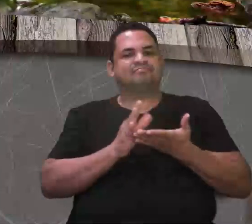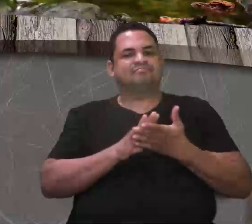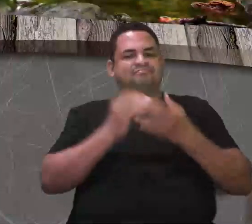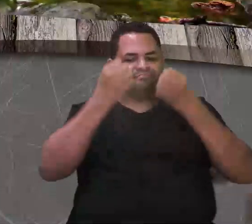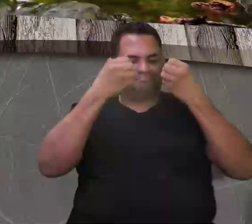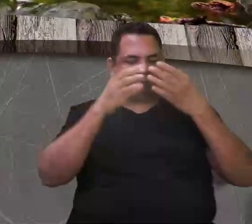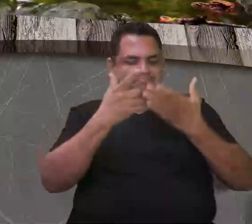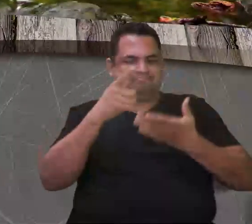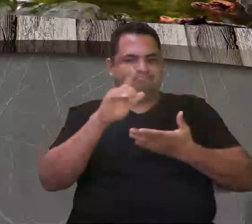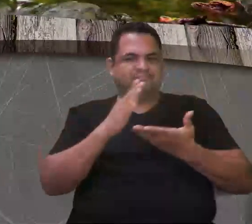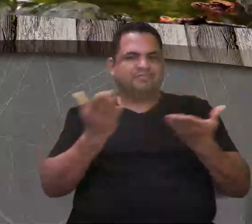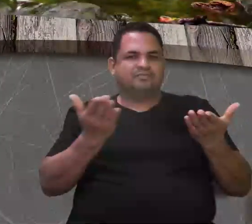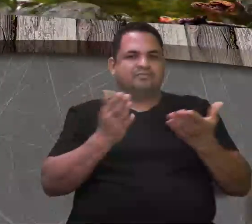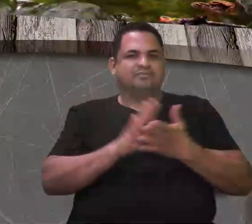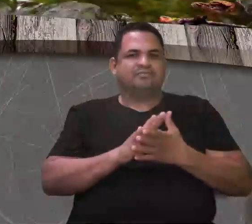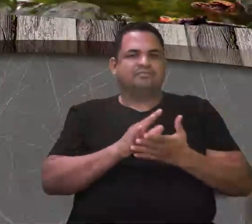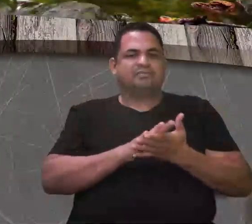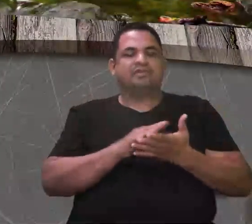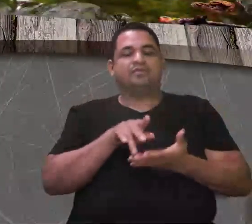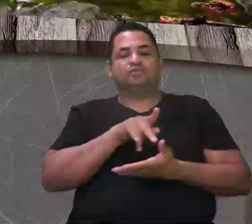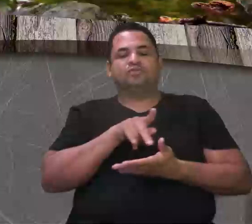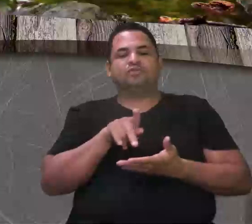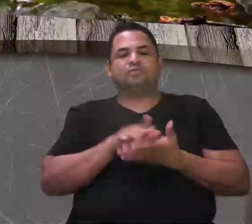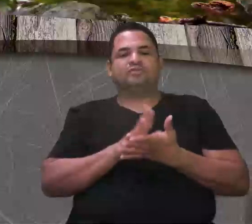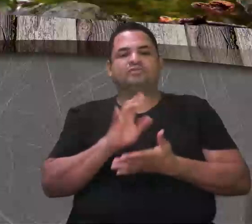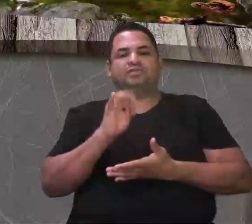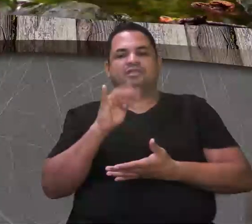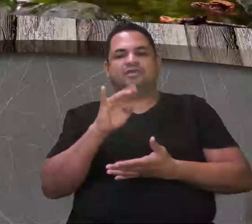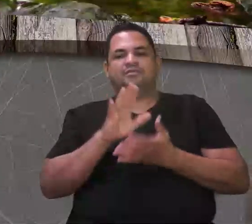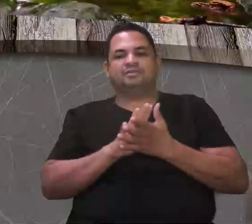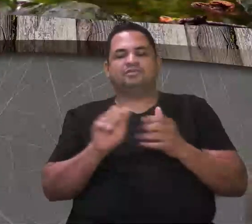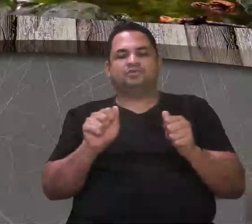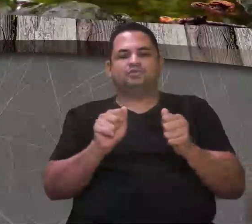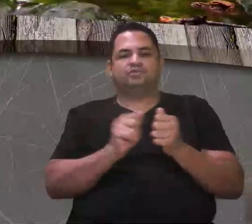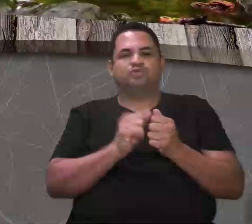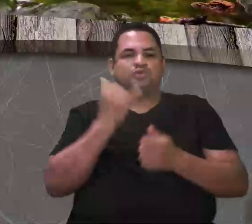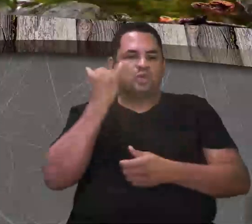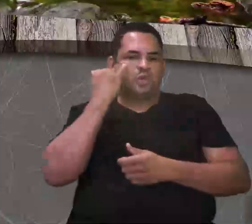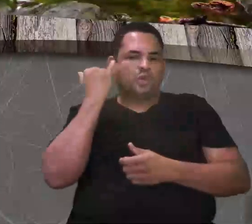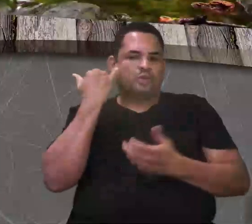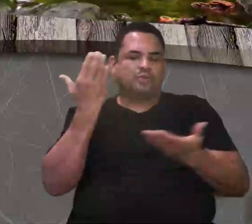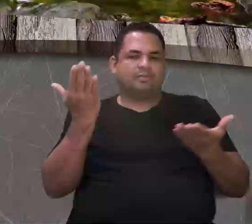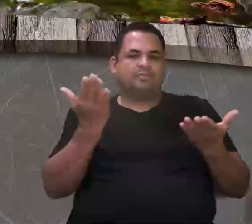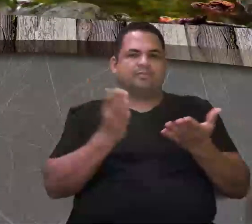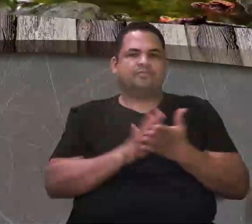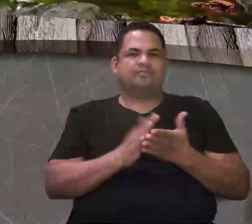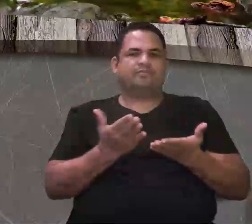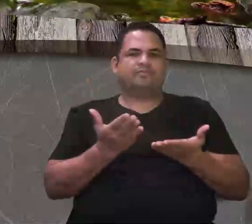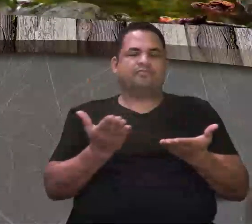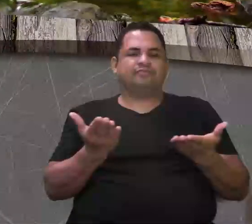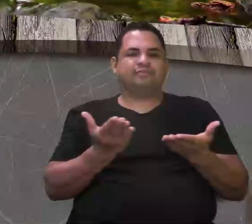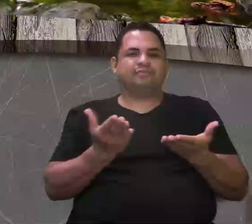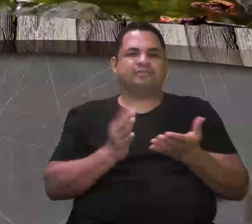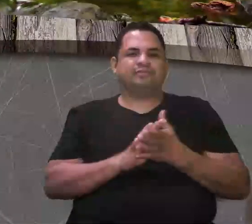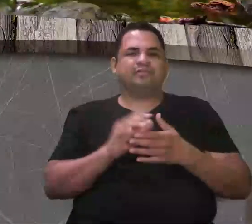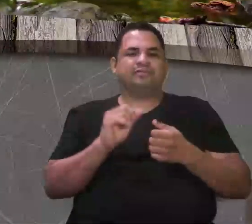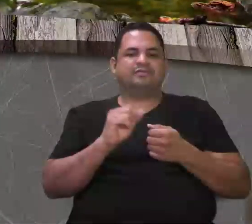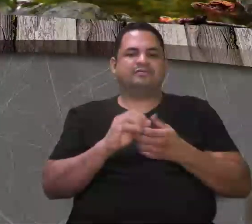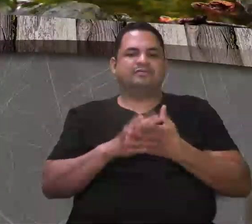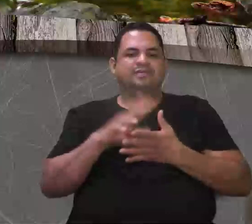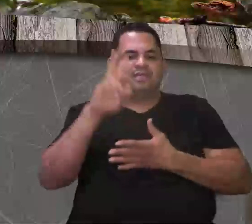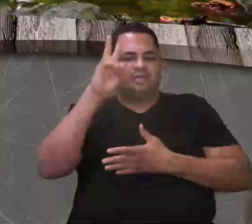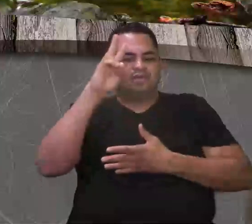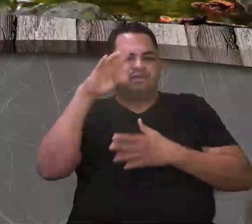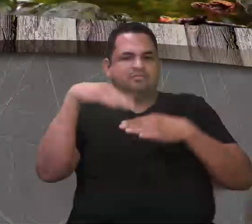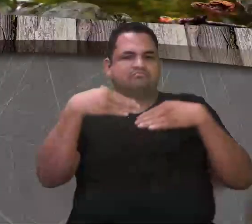pingos nos is. Eu aqui, professora Tabita, junto com o nosso colega Sâmio. E vamos agora para rever